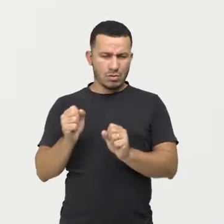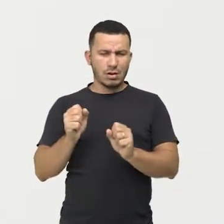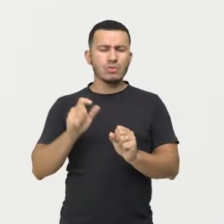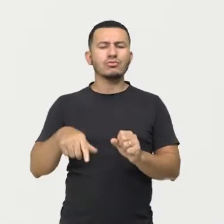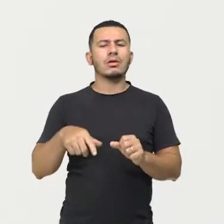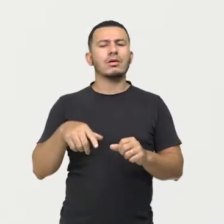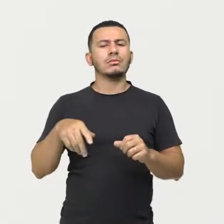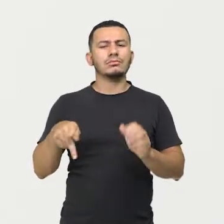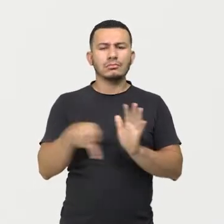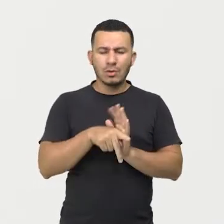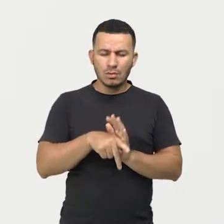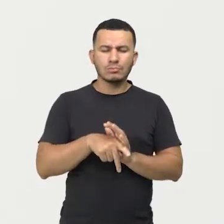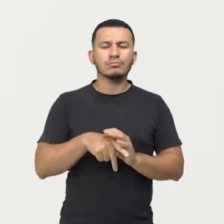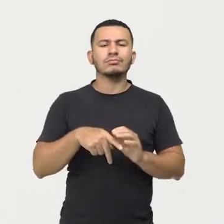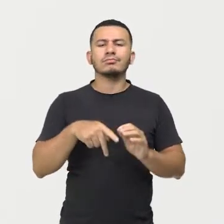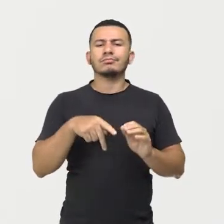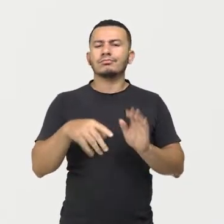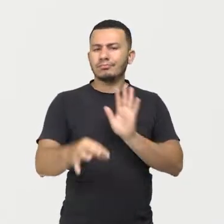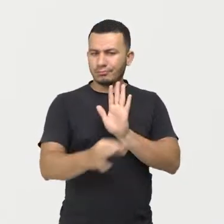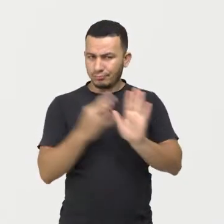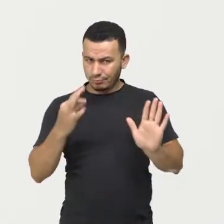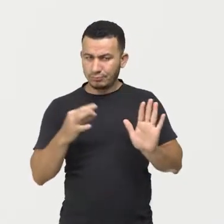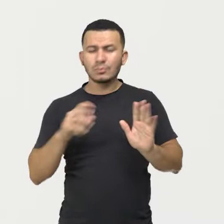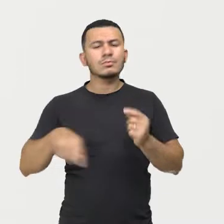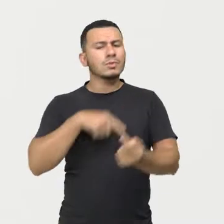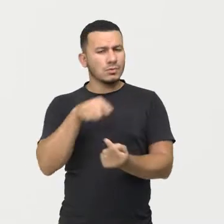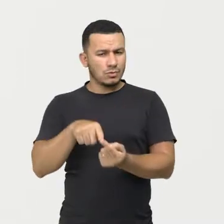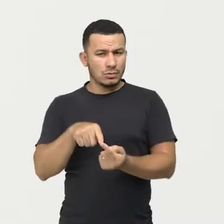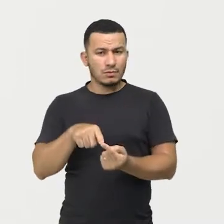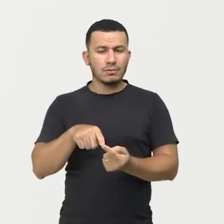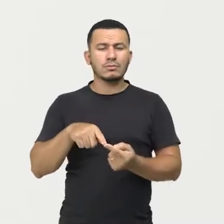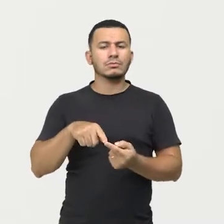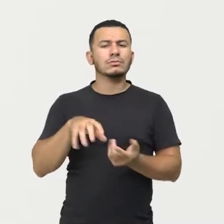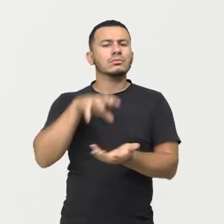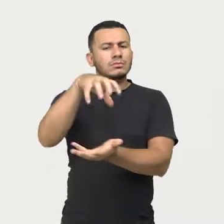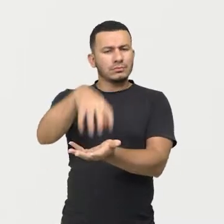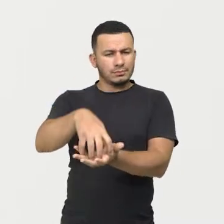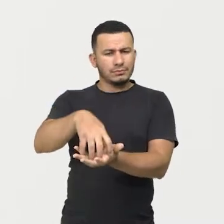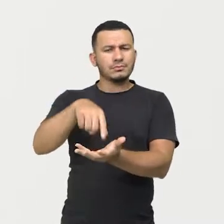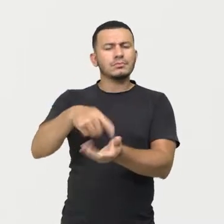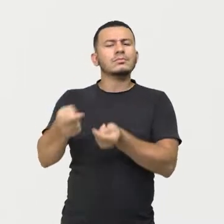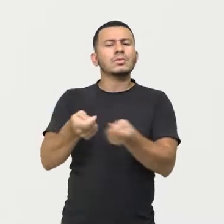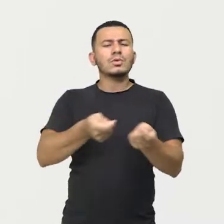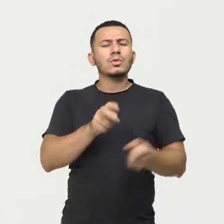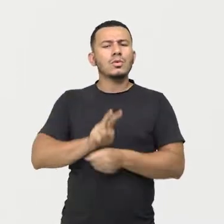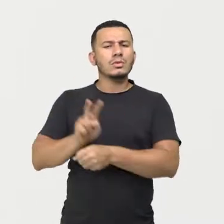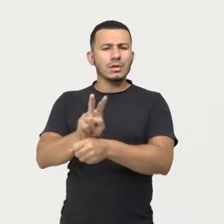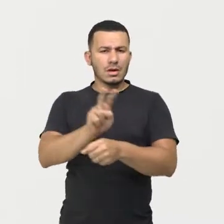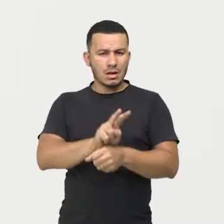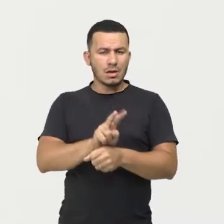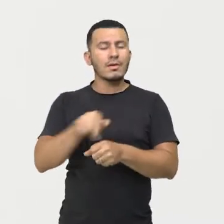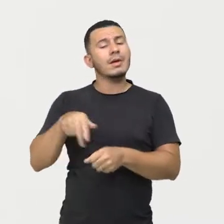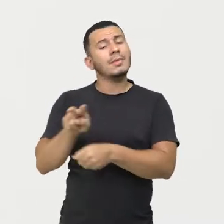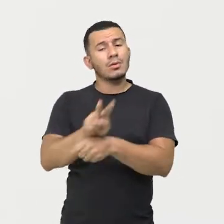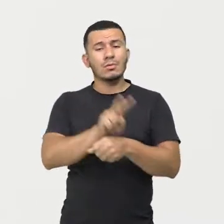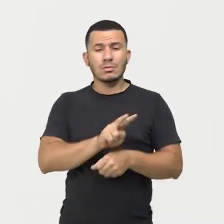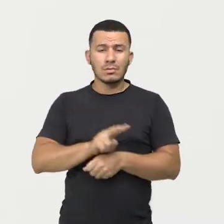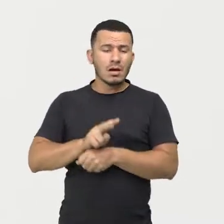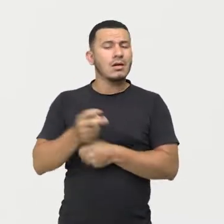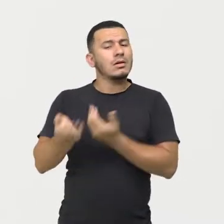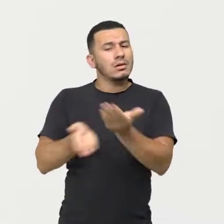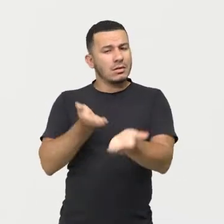nas três esferas, lembrando, com o objetivo de quê? Então, para que serve a unidade de conservação? Já diz o nome? Para conservar, para